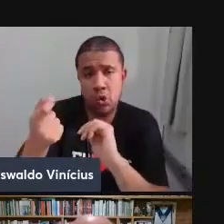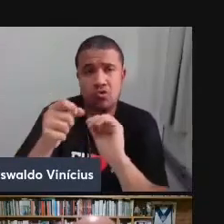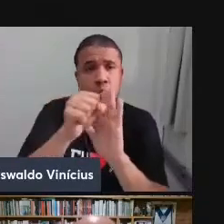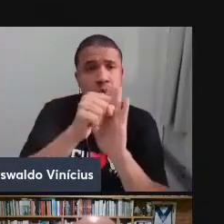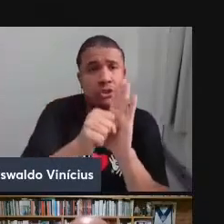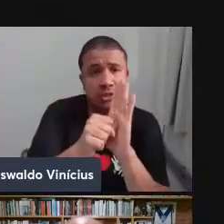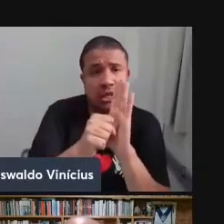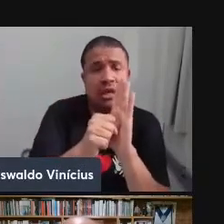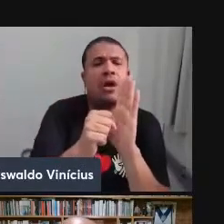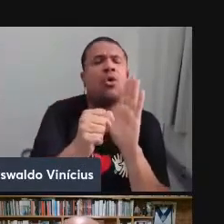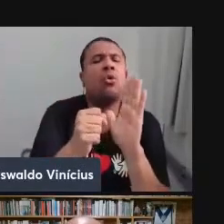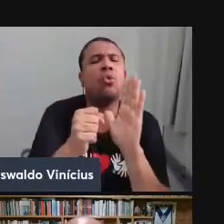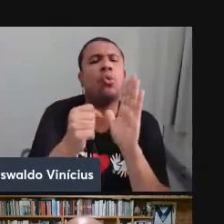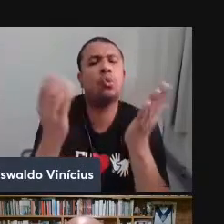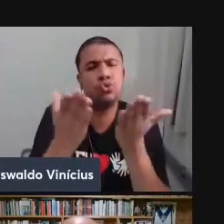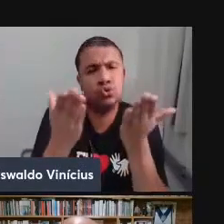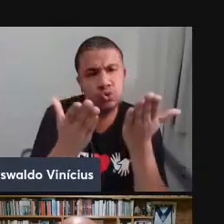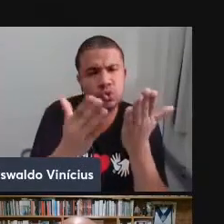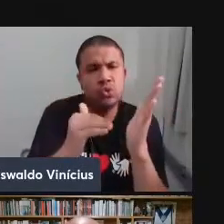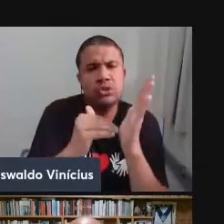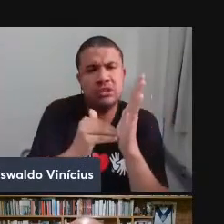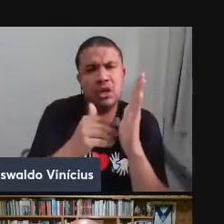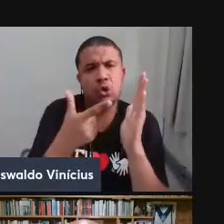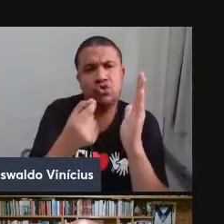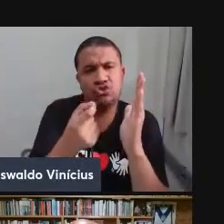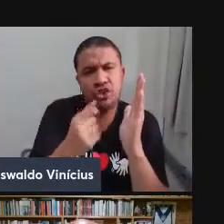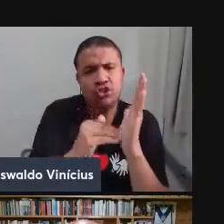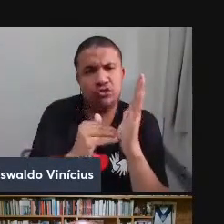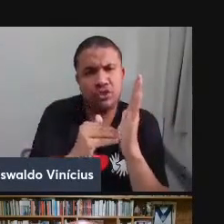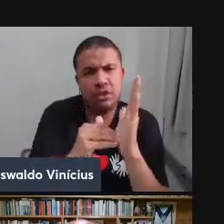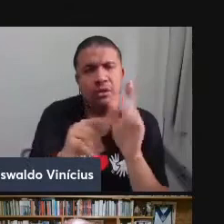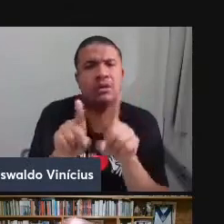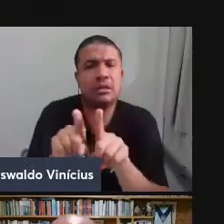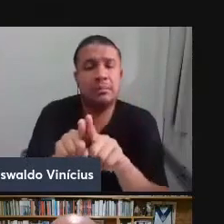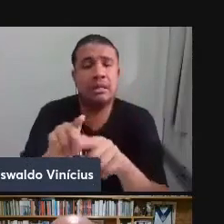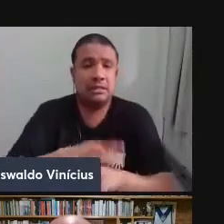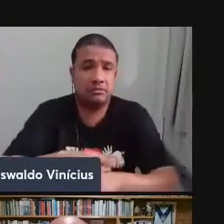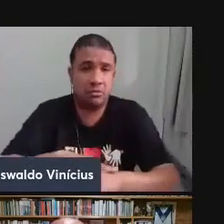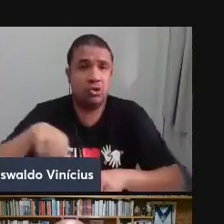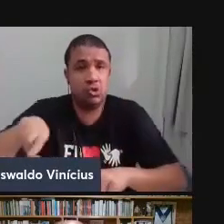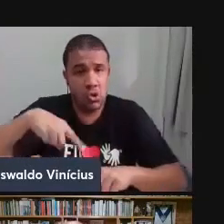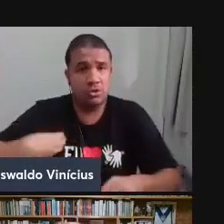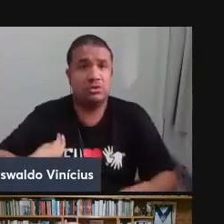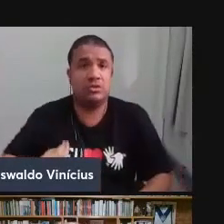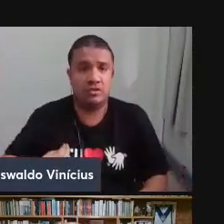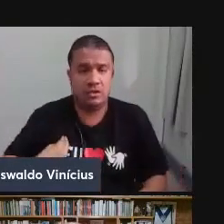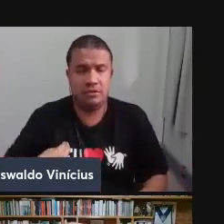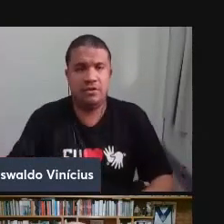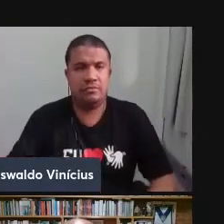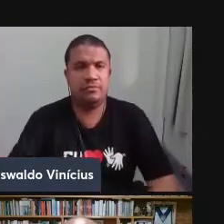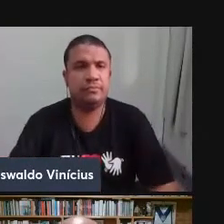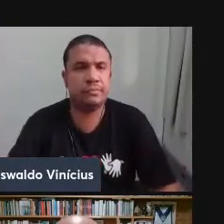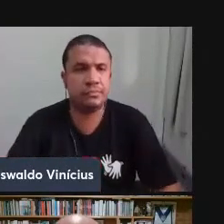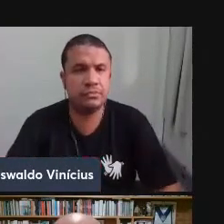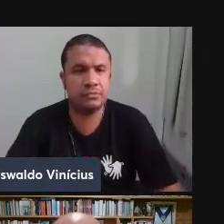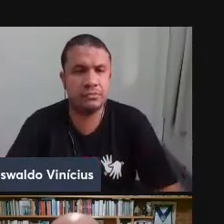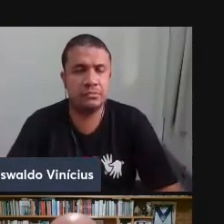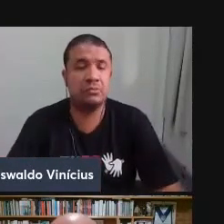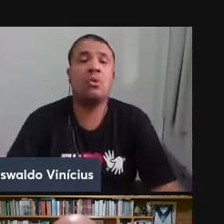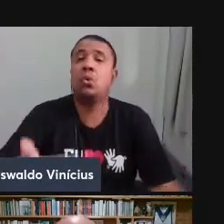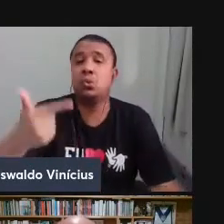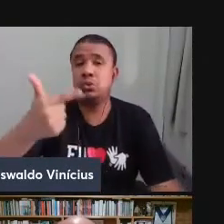perspectiva contemporânea do final do século XX e desse momento que nós vivemos. Um segundo